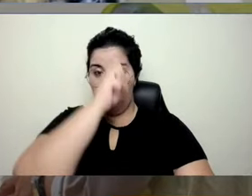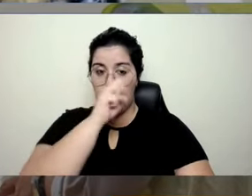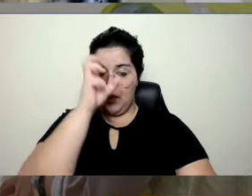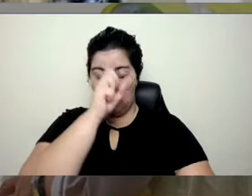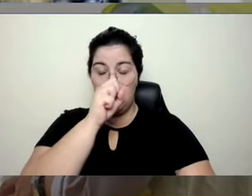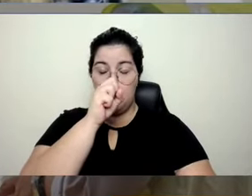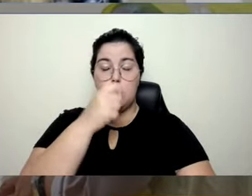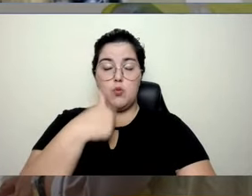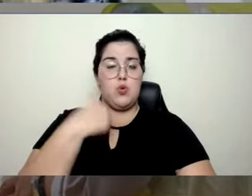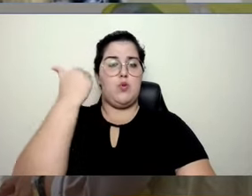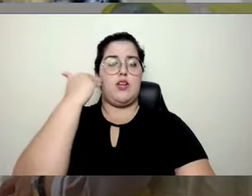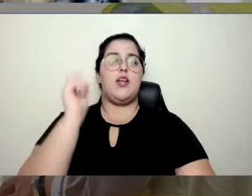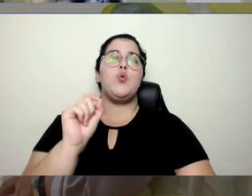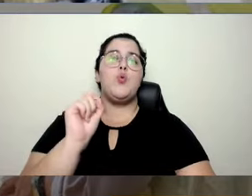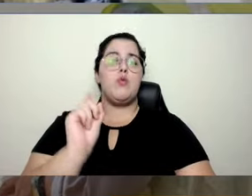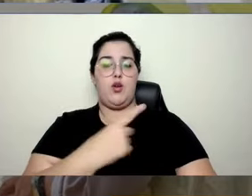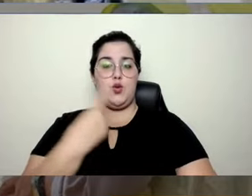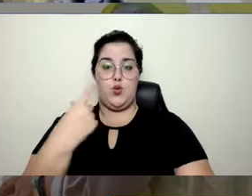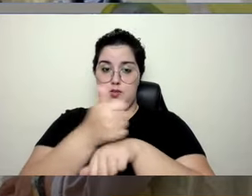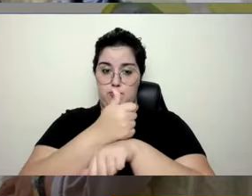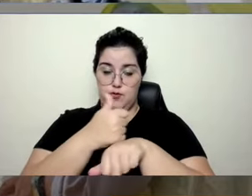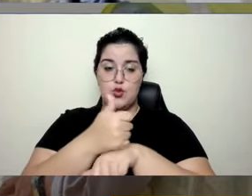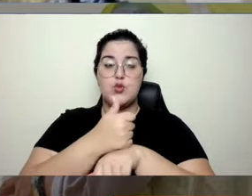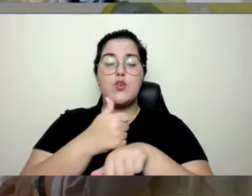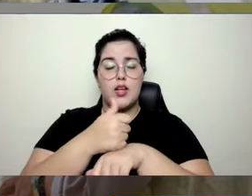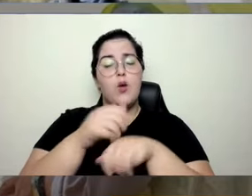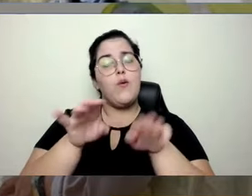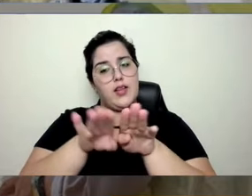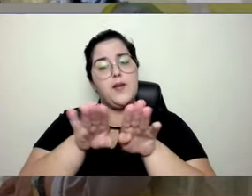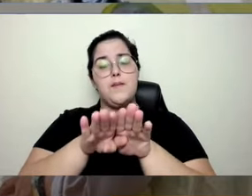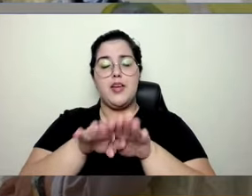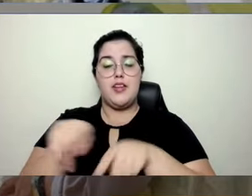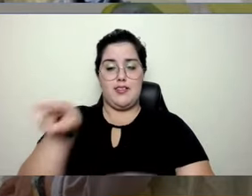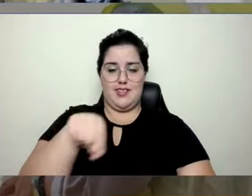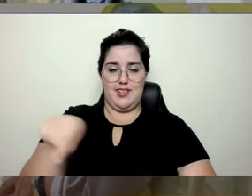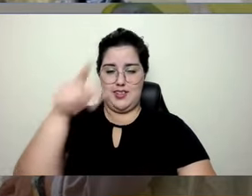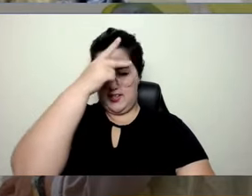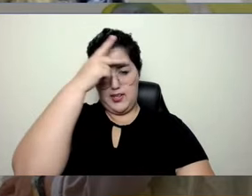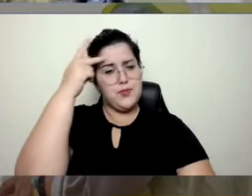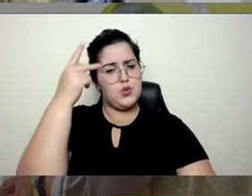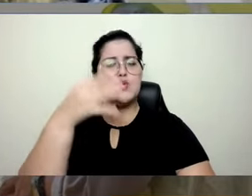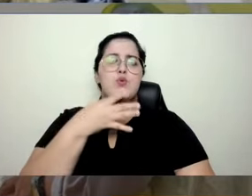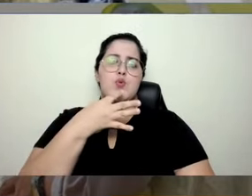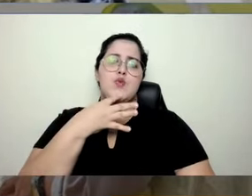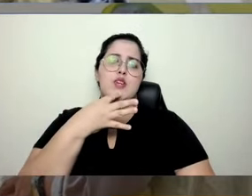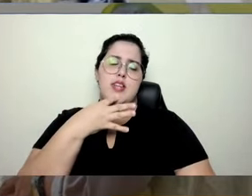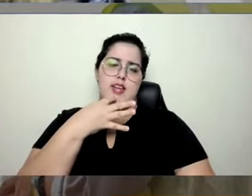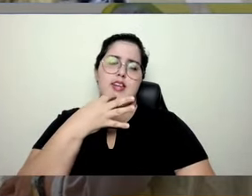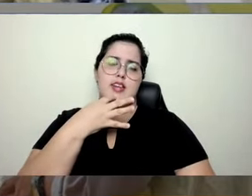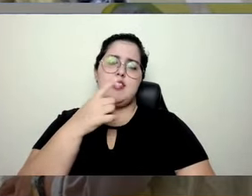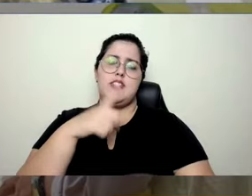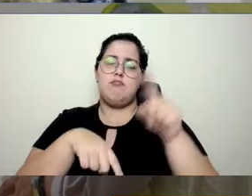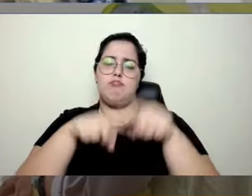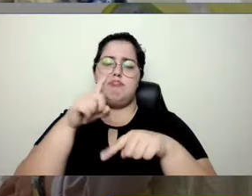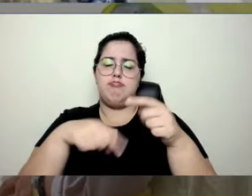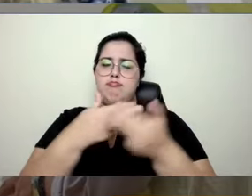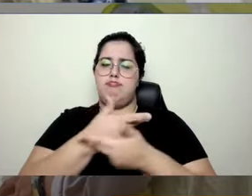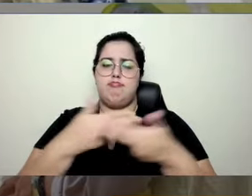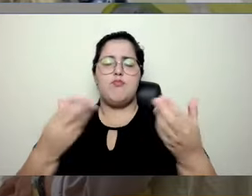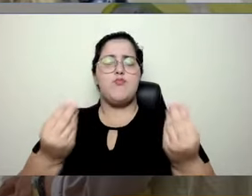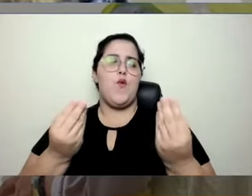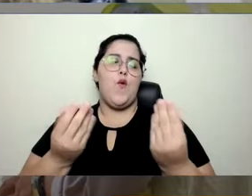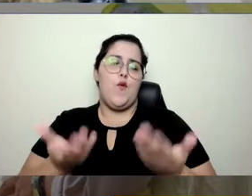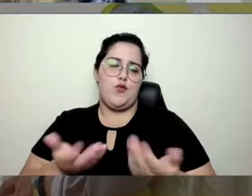entendo que nossos profissionais de segurança do trabalho também não estão 100% familiarizados com tantos recursos. Por